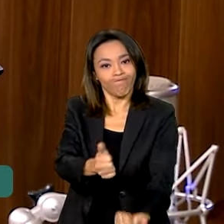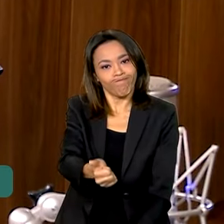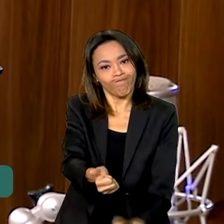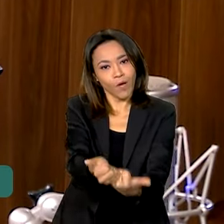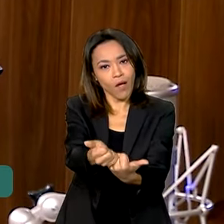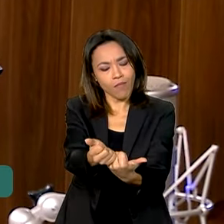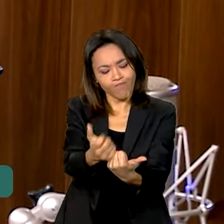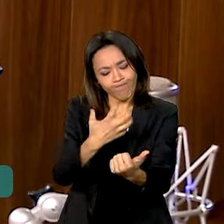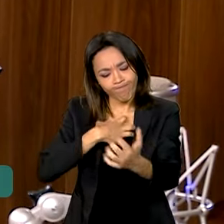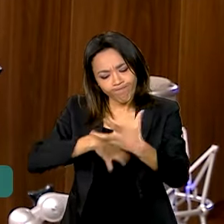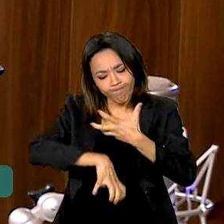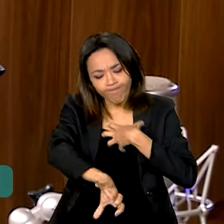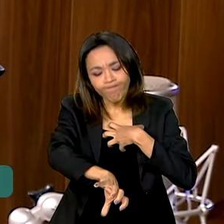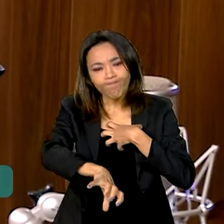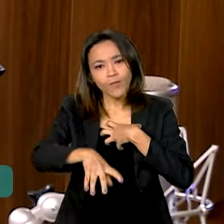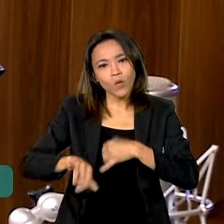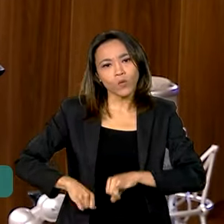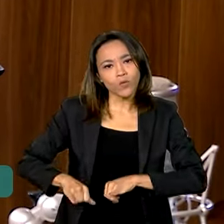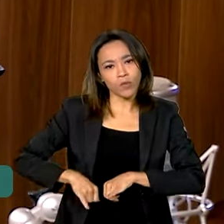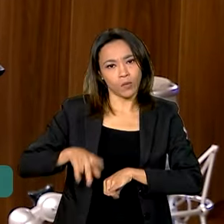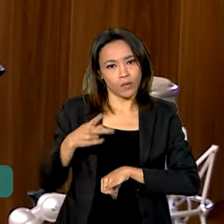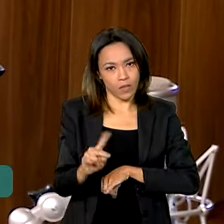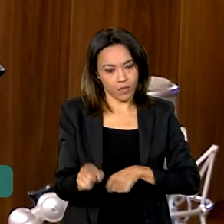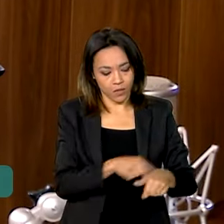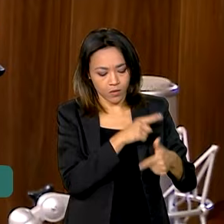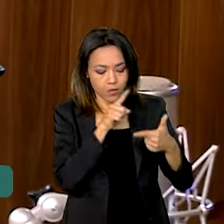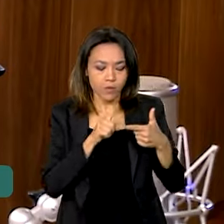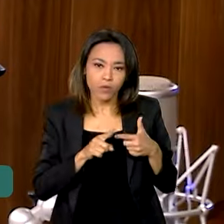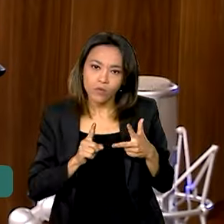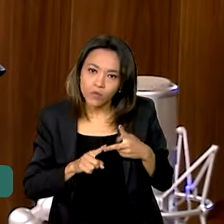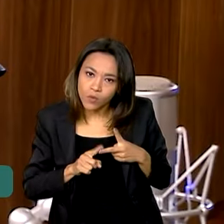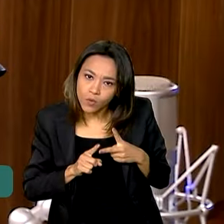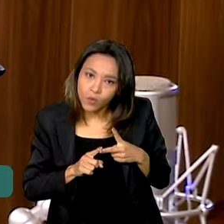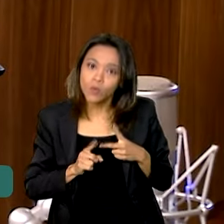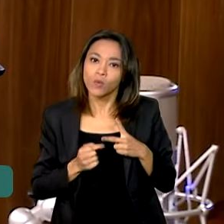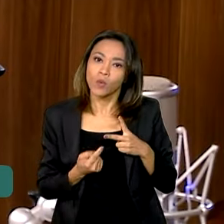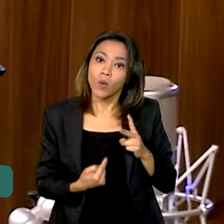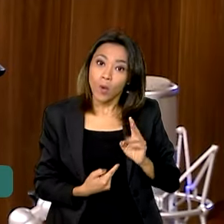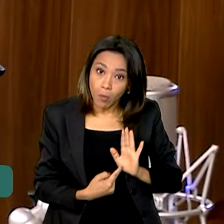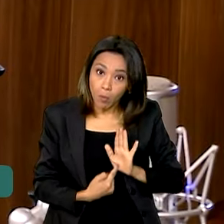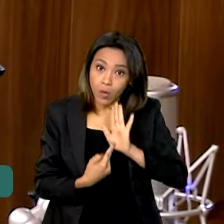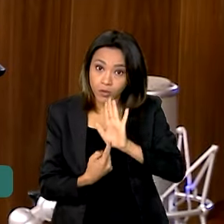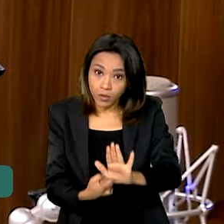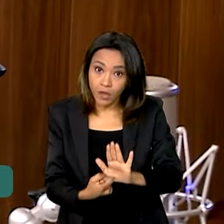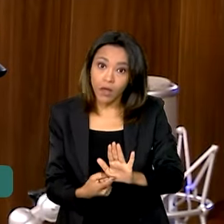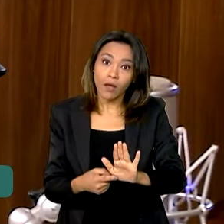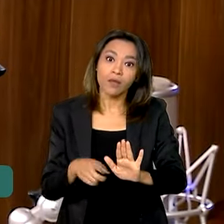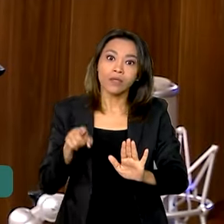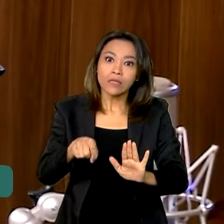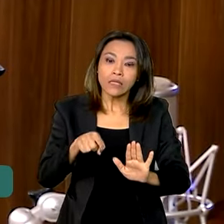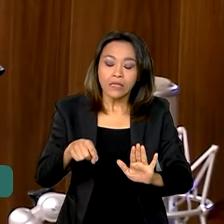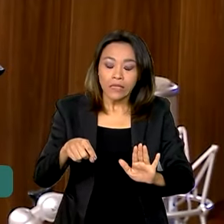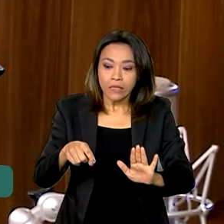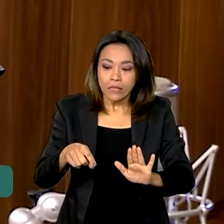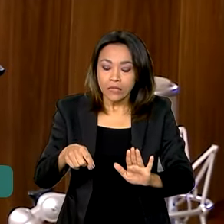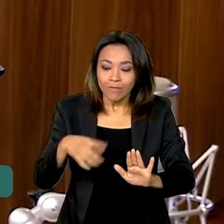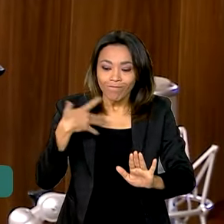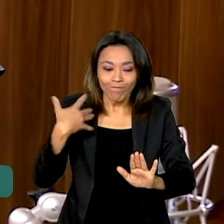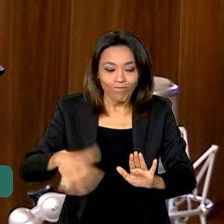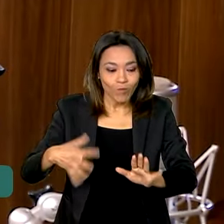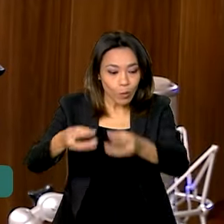solidários ao sofrimento deles. E o segundo, mostrar para esses órgãos o tamanho da extensão do problema.